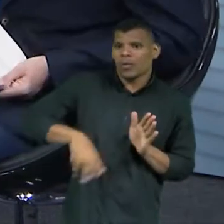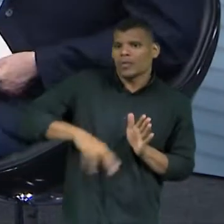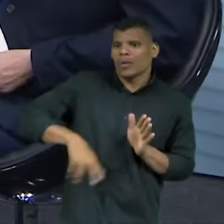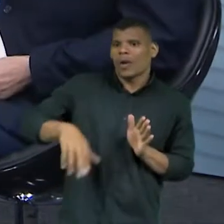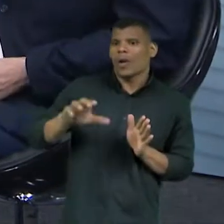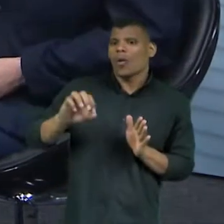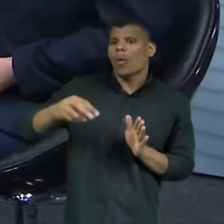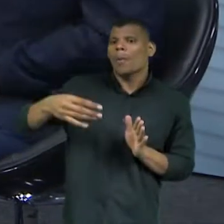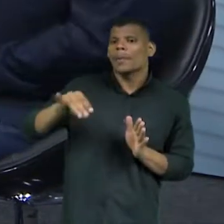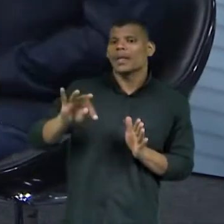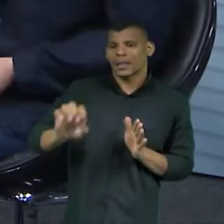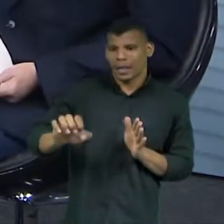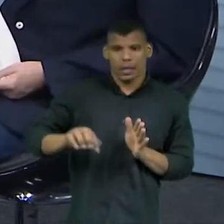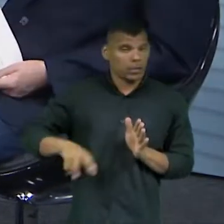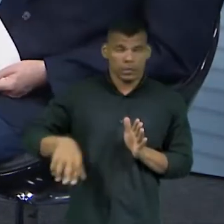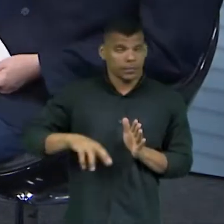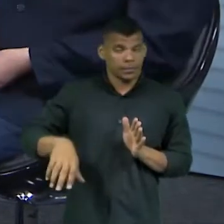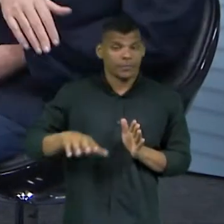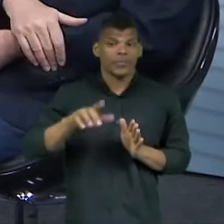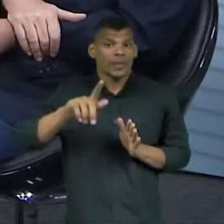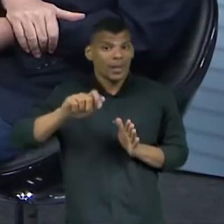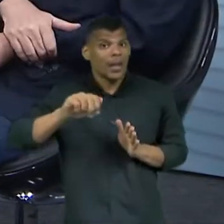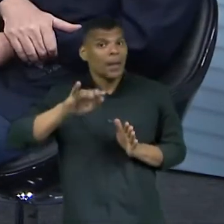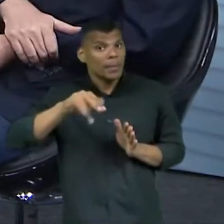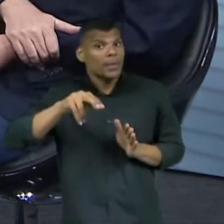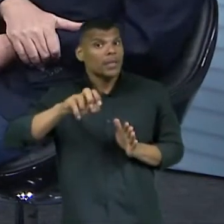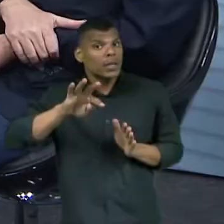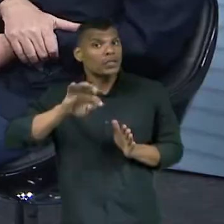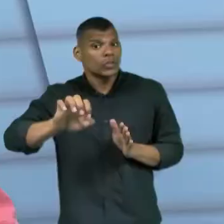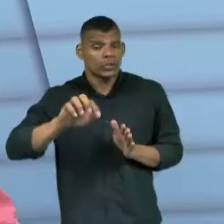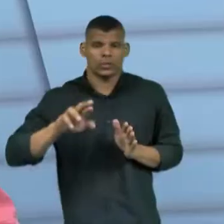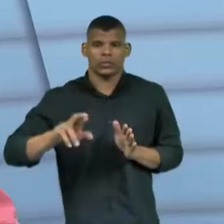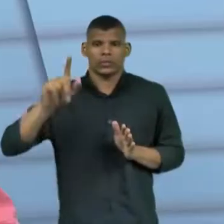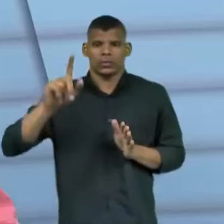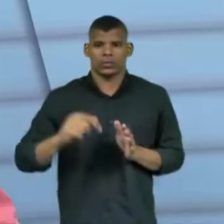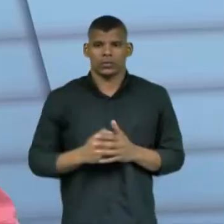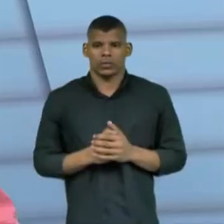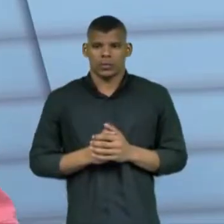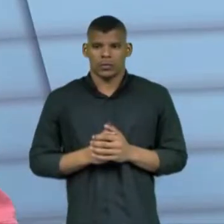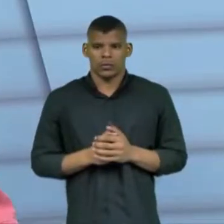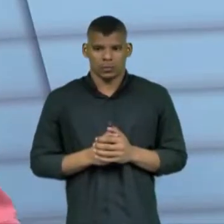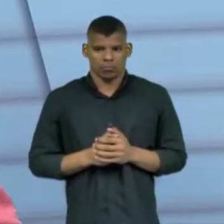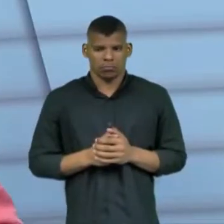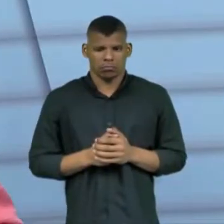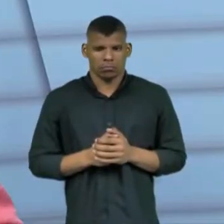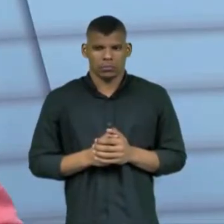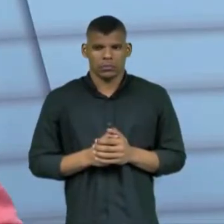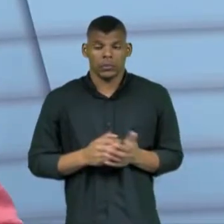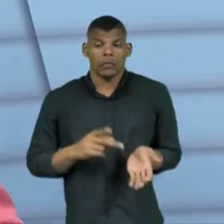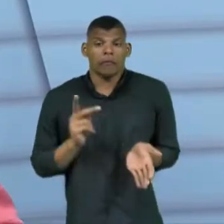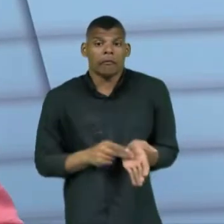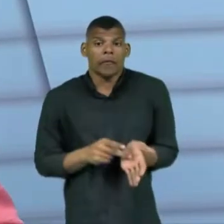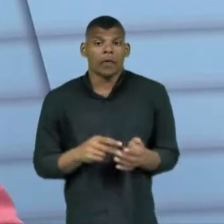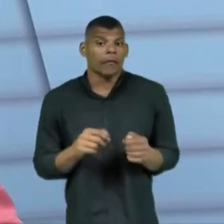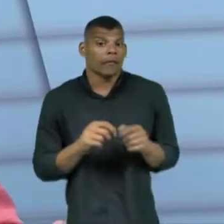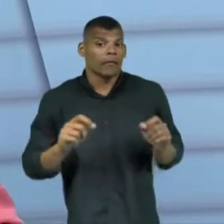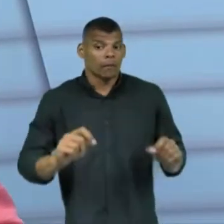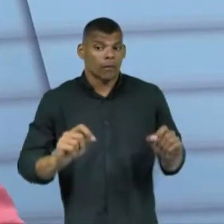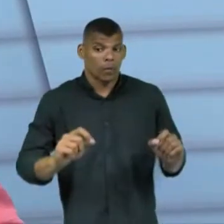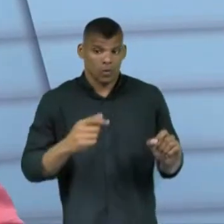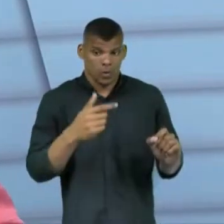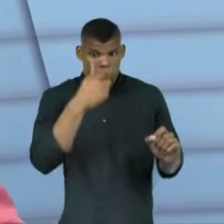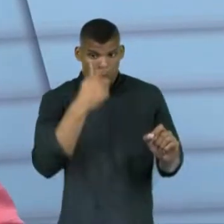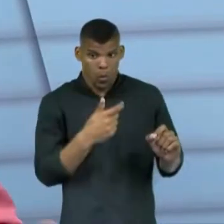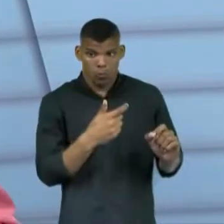eleitoral, não pode também. Isso, não, não pode. Não pode, ele sabe. É, porque, na verdade, ele tem que separar quem é a pessoa pública, o